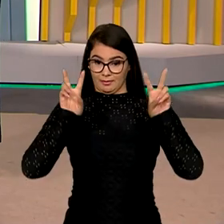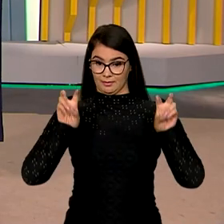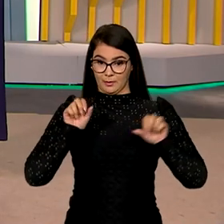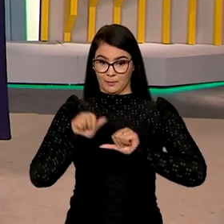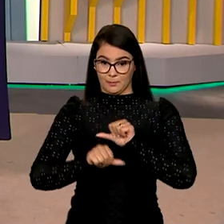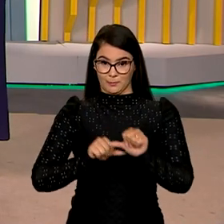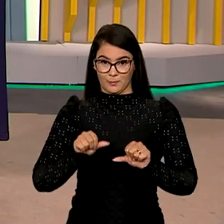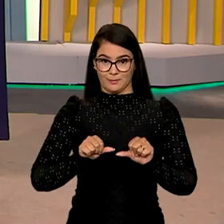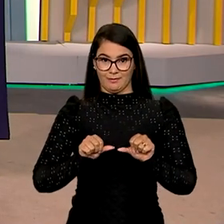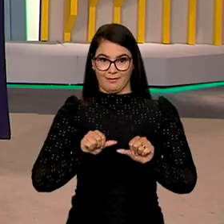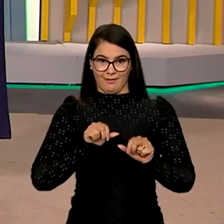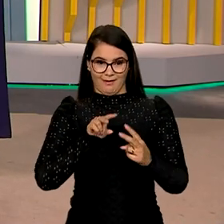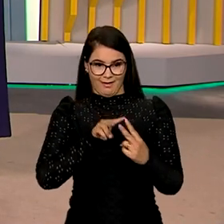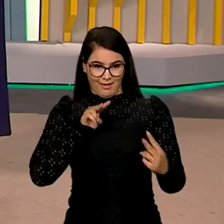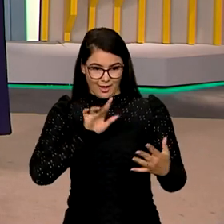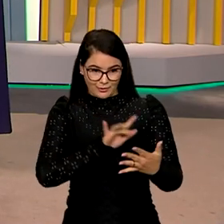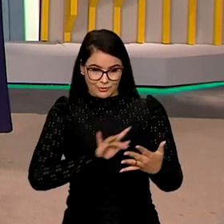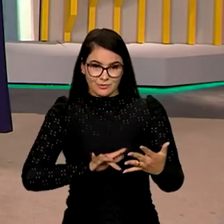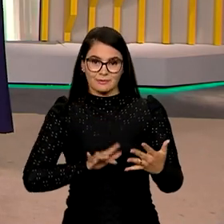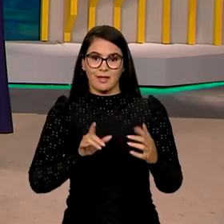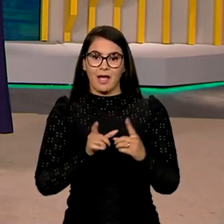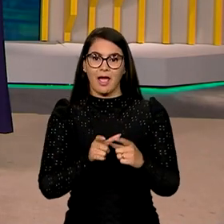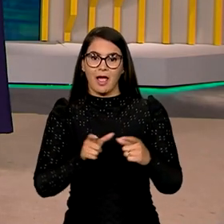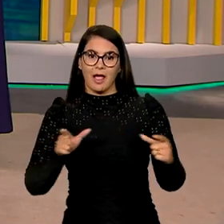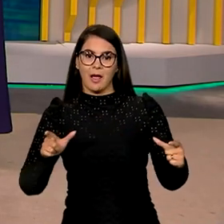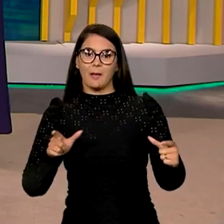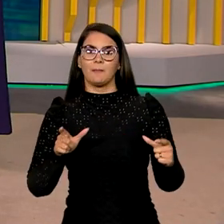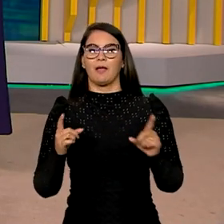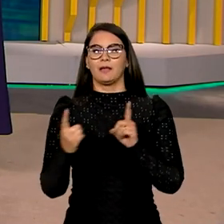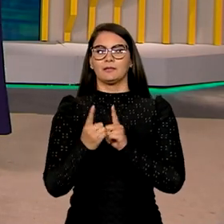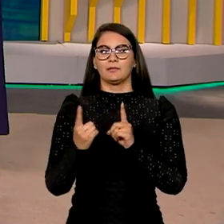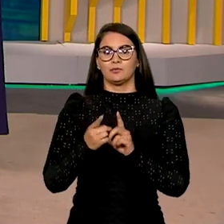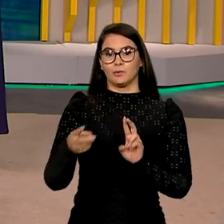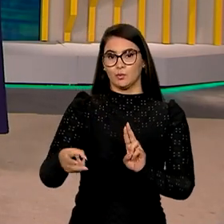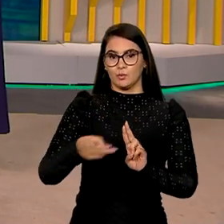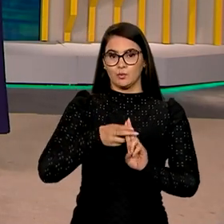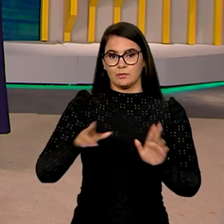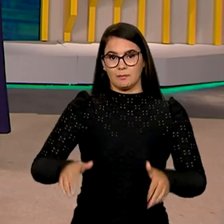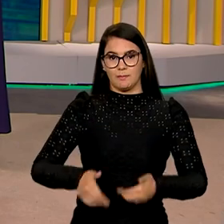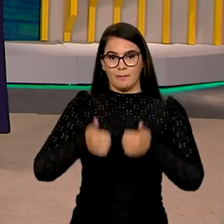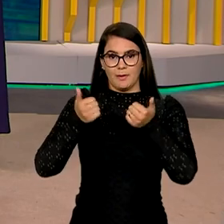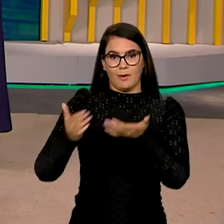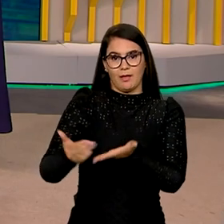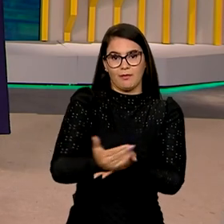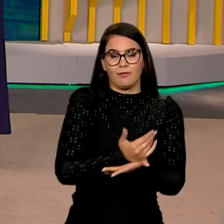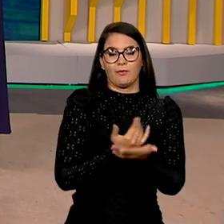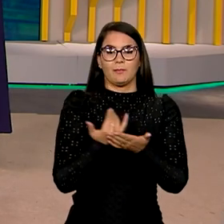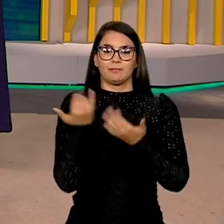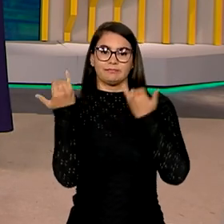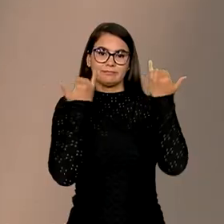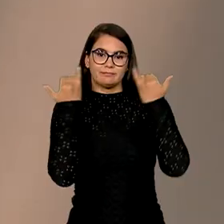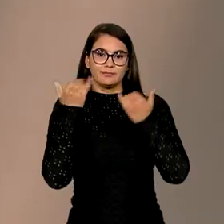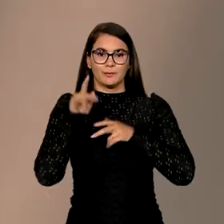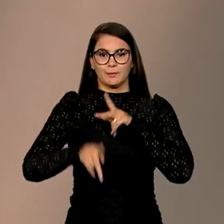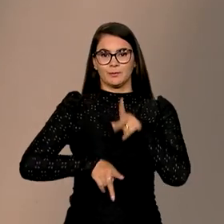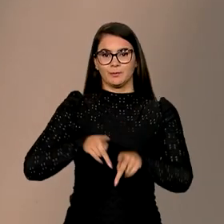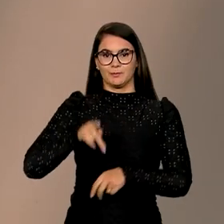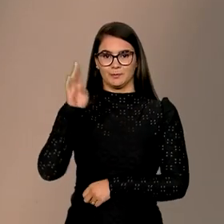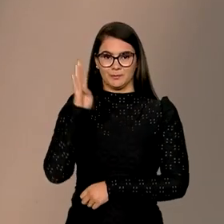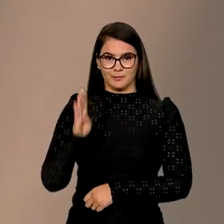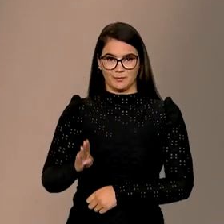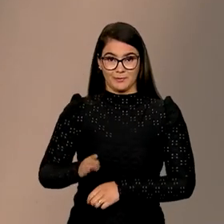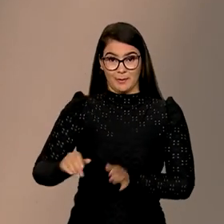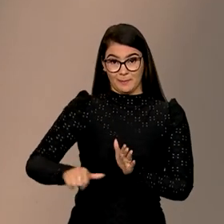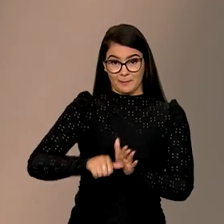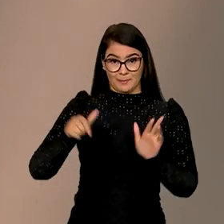O meio digital pode ampliar os atendimentos no SUS e melhorar a coleta de dados sobre a população brasileira. O primeiro